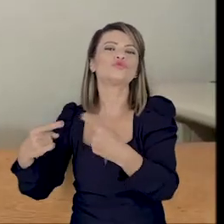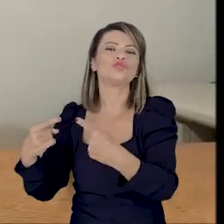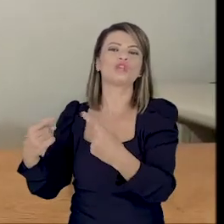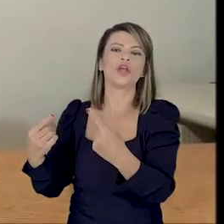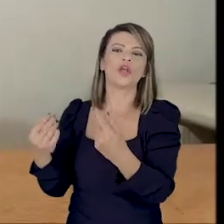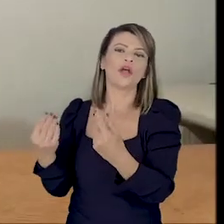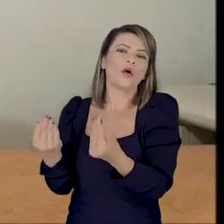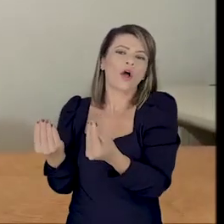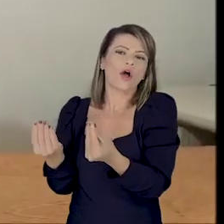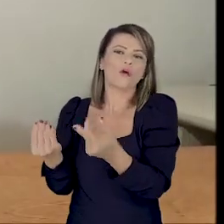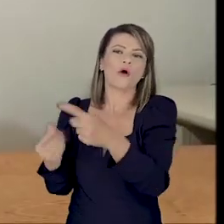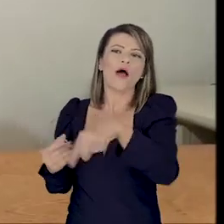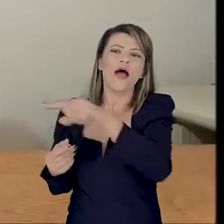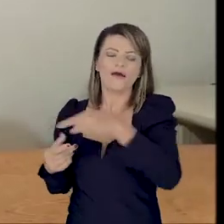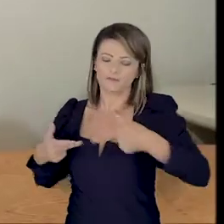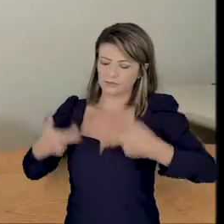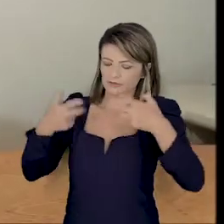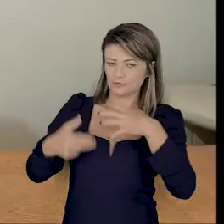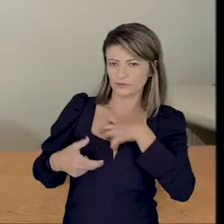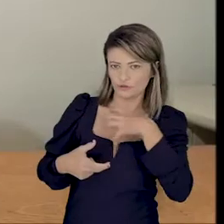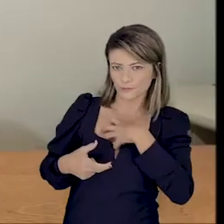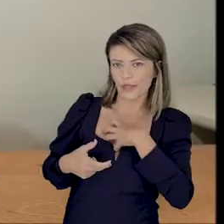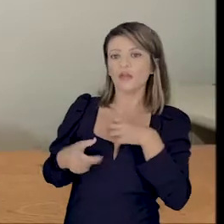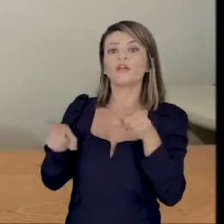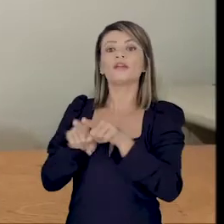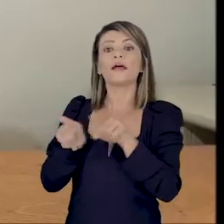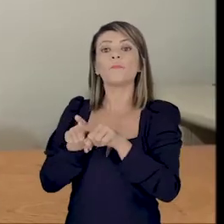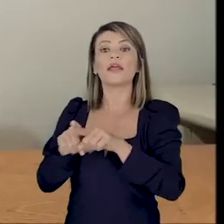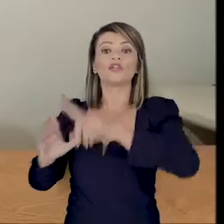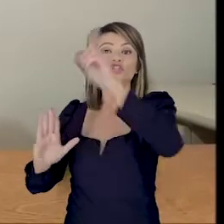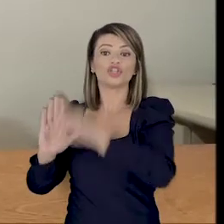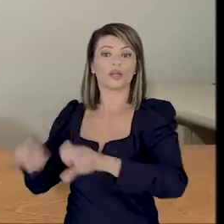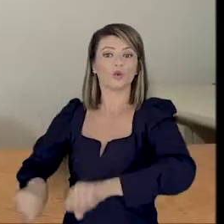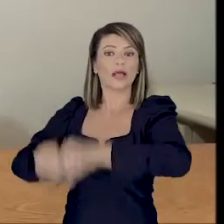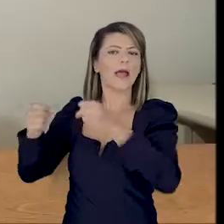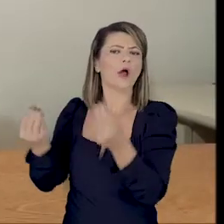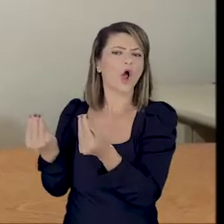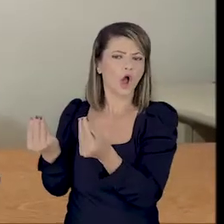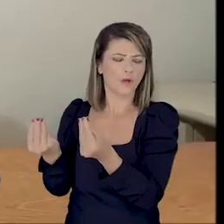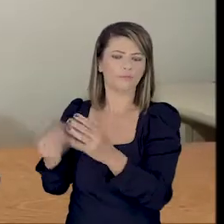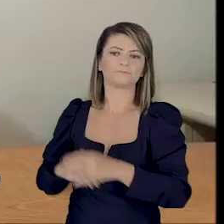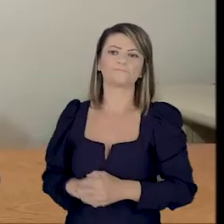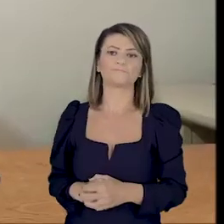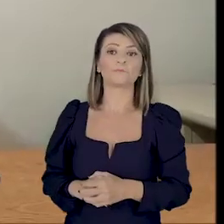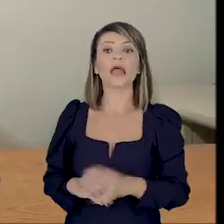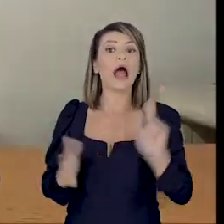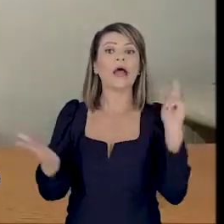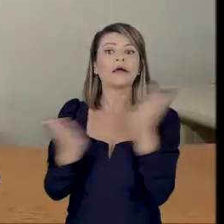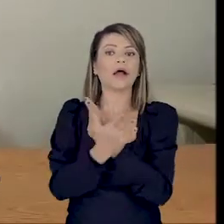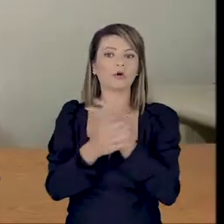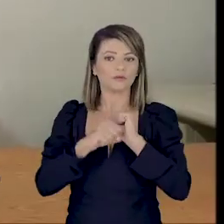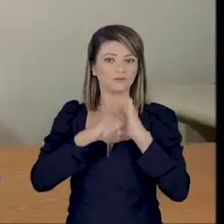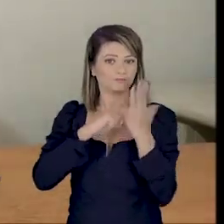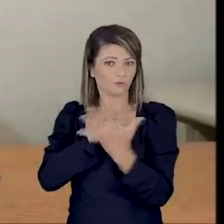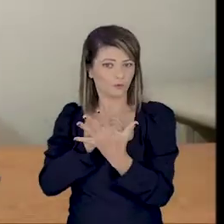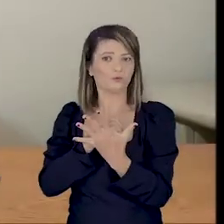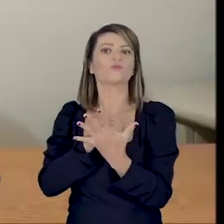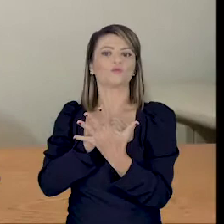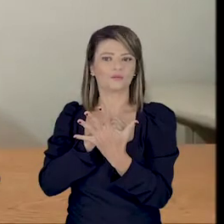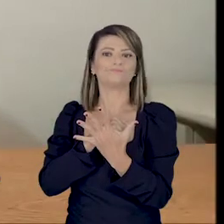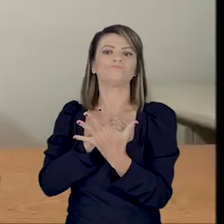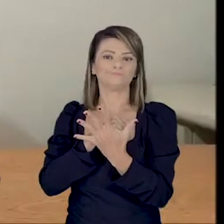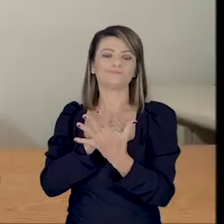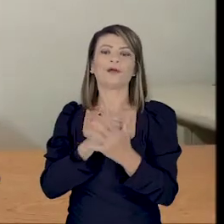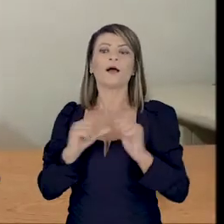situações aí da identificação dos sentimentos e das violações de direito. Com a pandemia e a